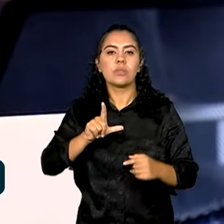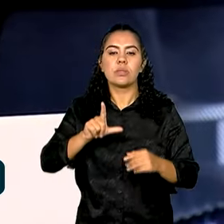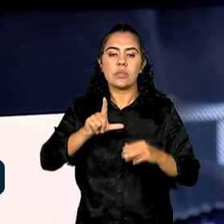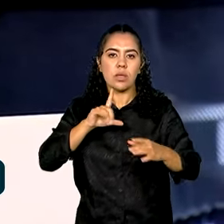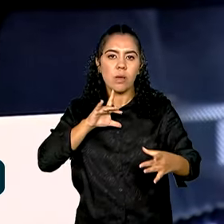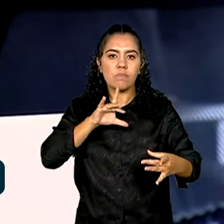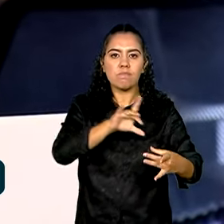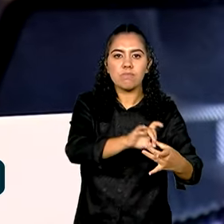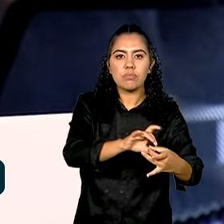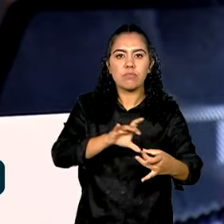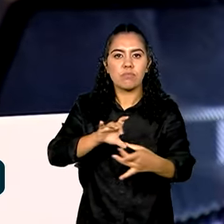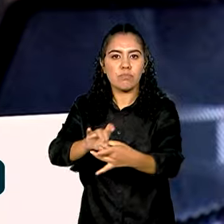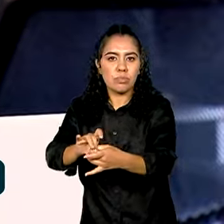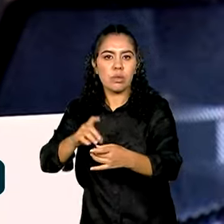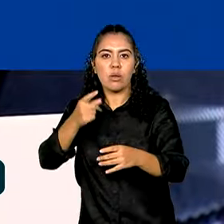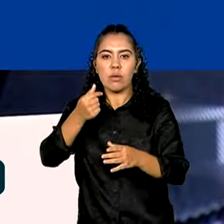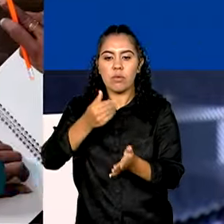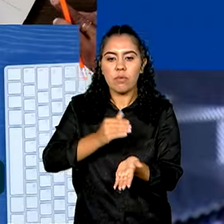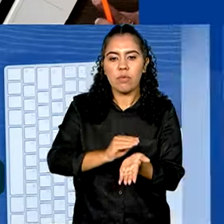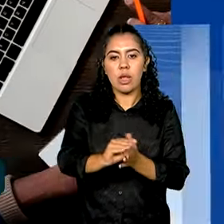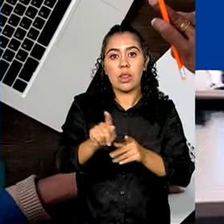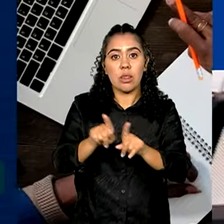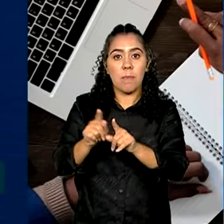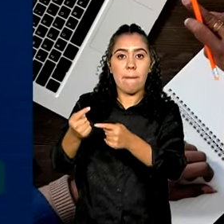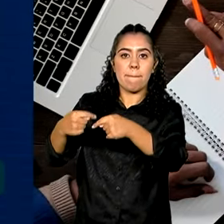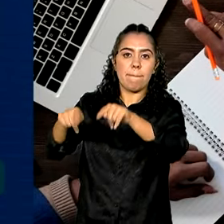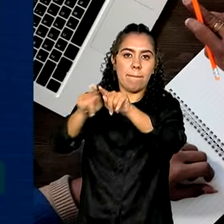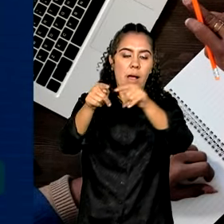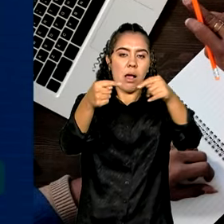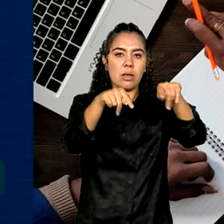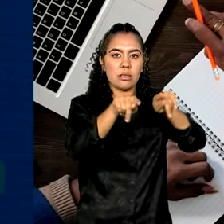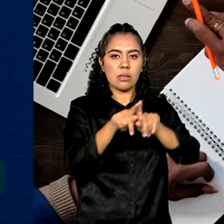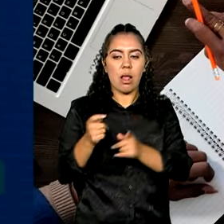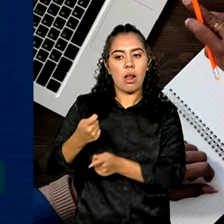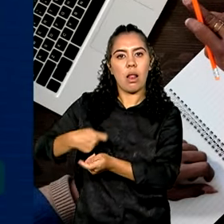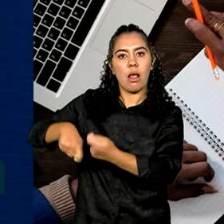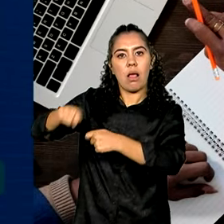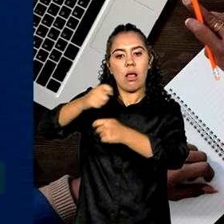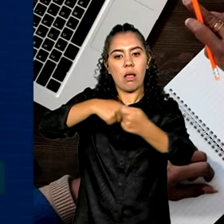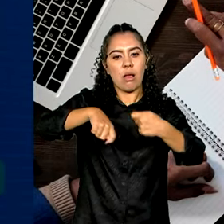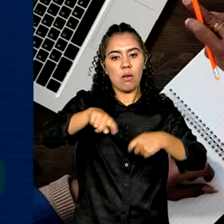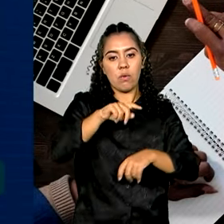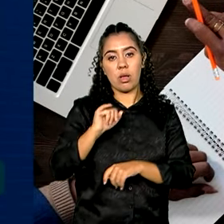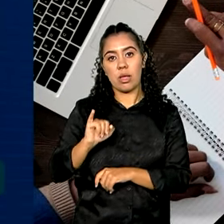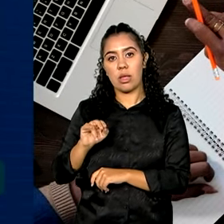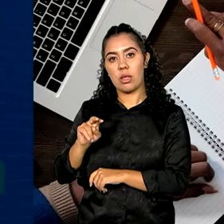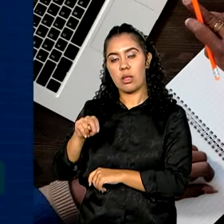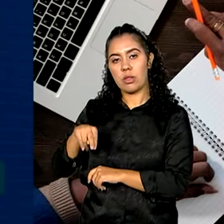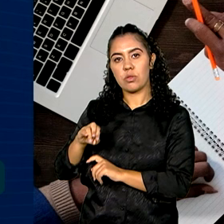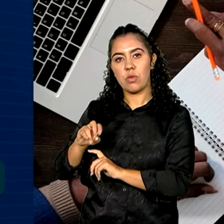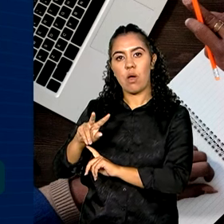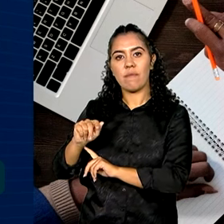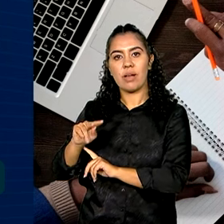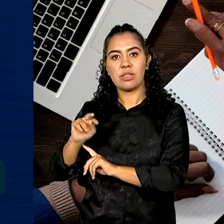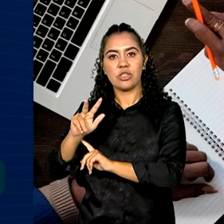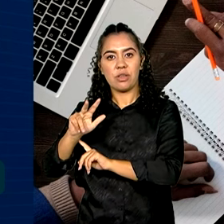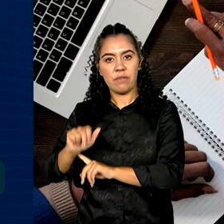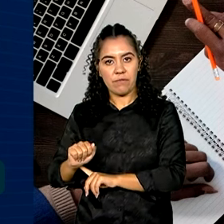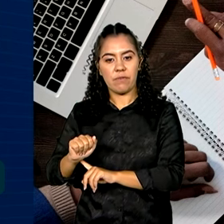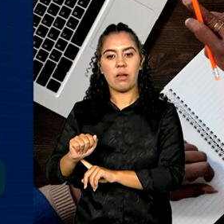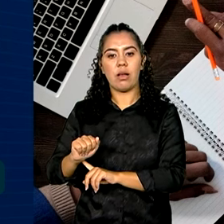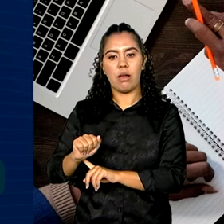e outros possíveis parceiros de negócios. O Inovativa Brasil, maior programa de